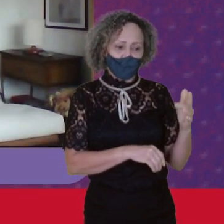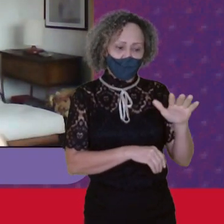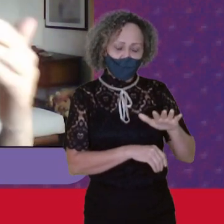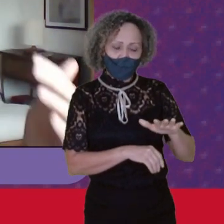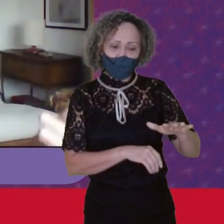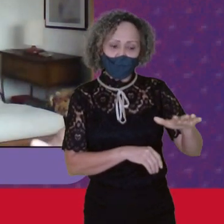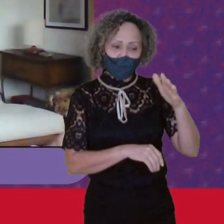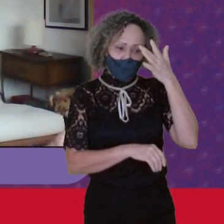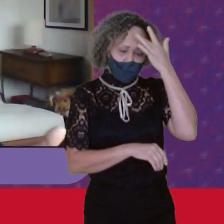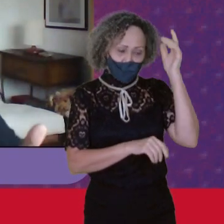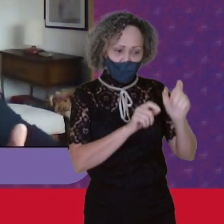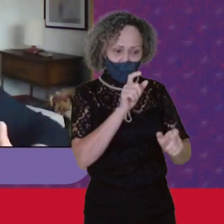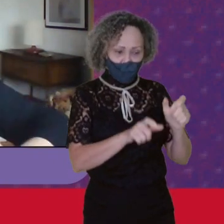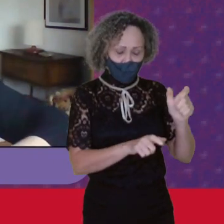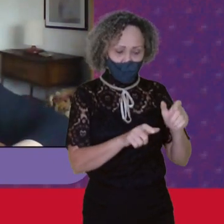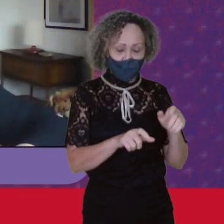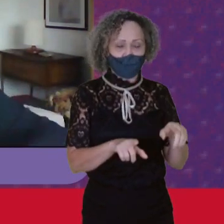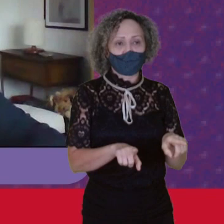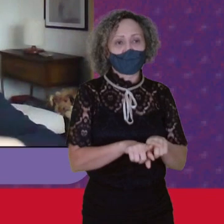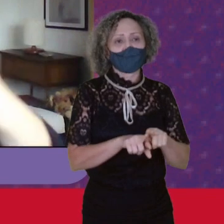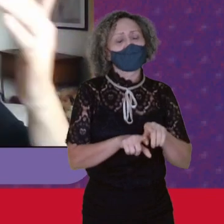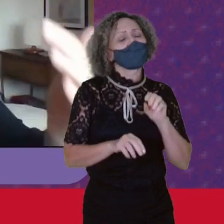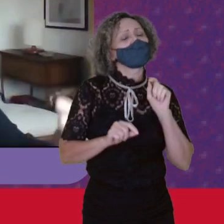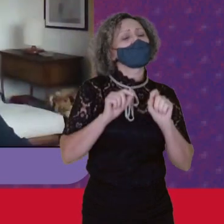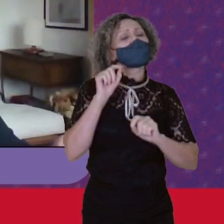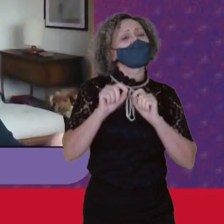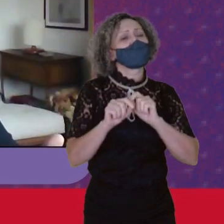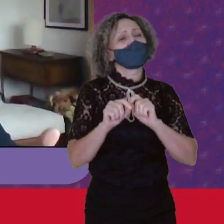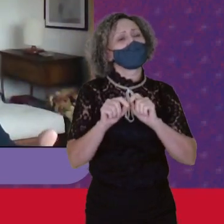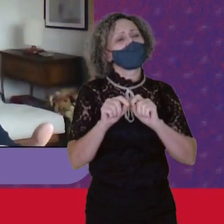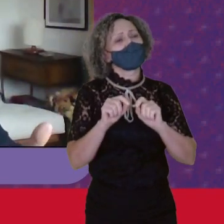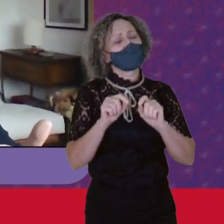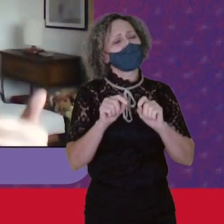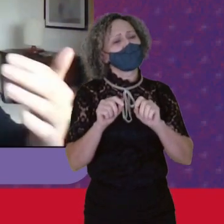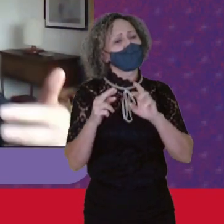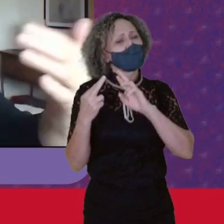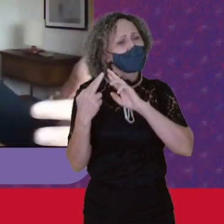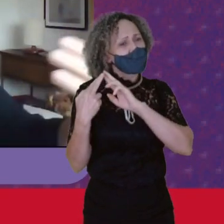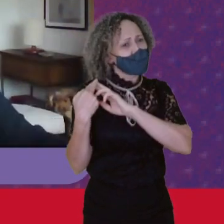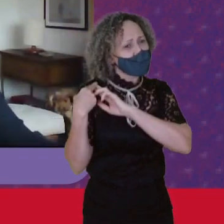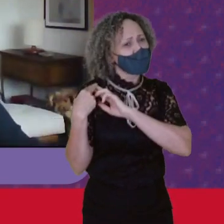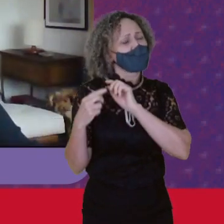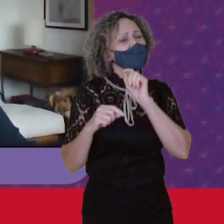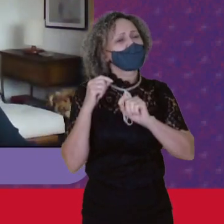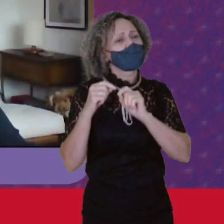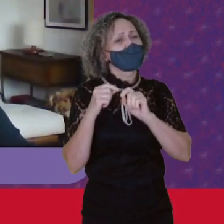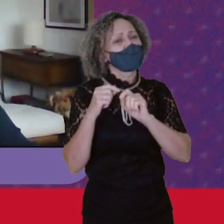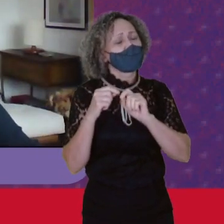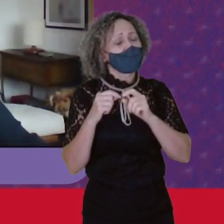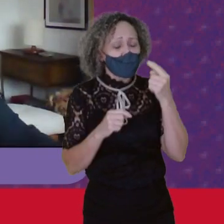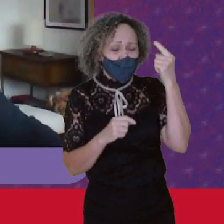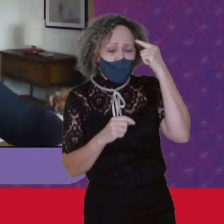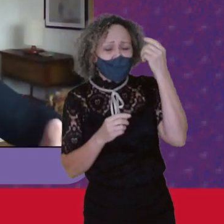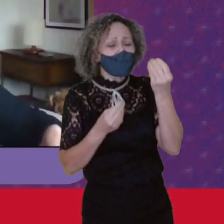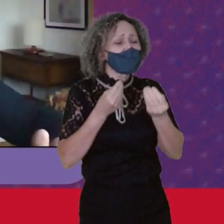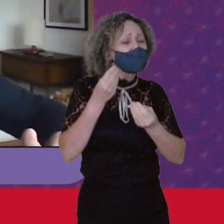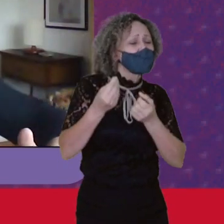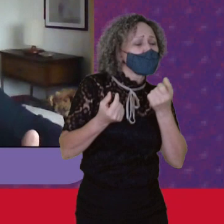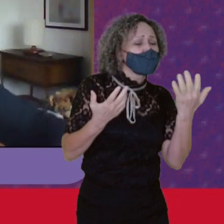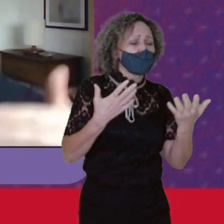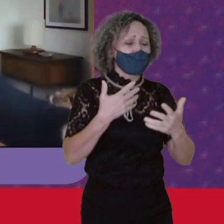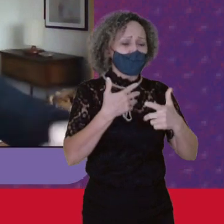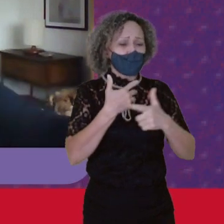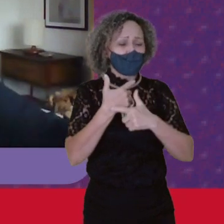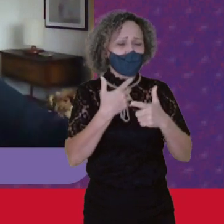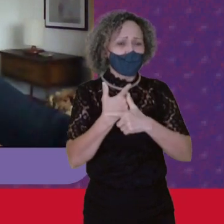coloca Inclusive A tarefa De repensar O próprio papel Do Estado Não só Como impulsionador Mas também